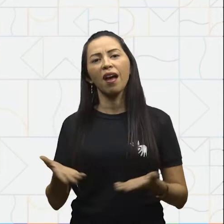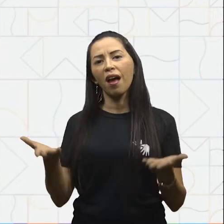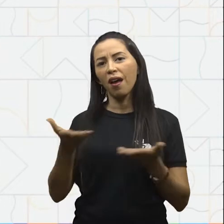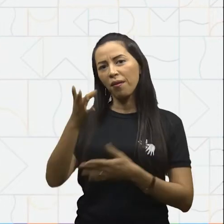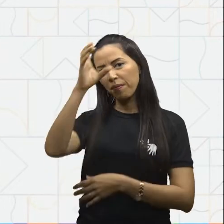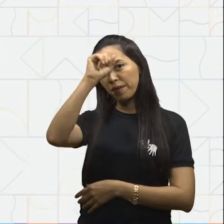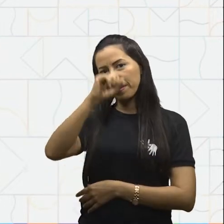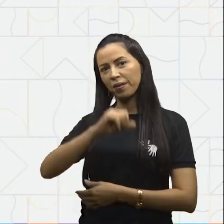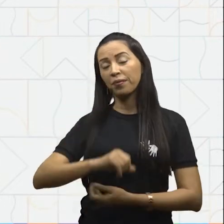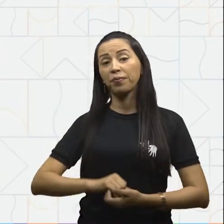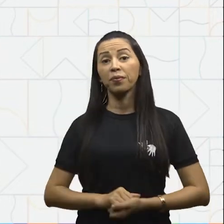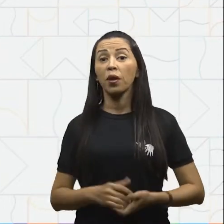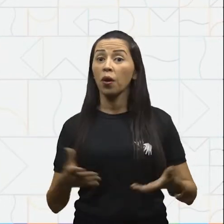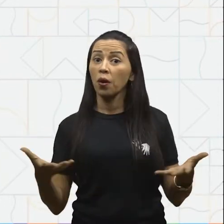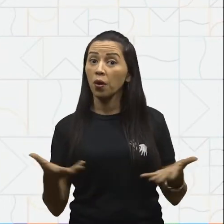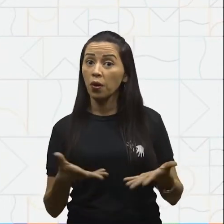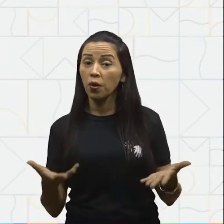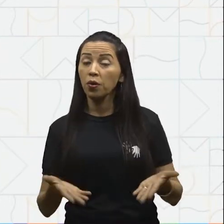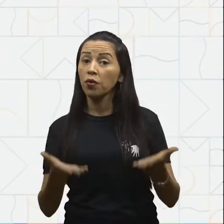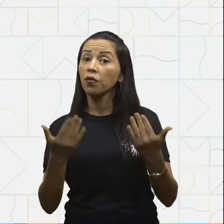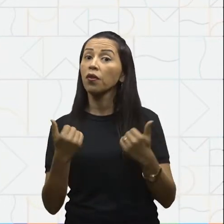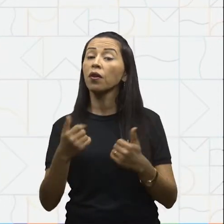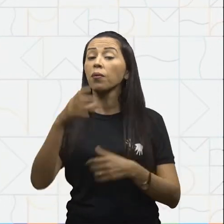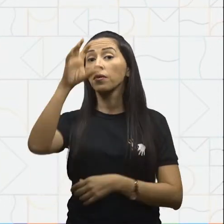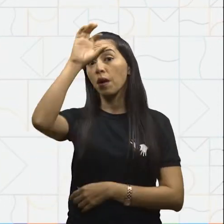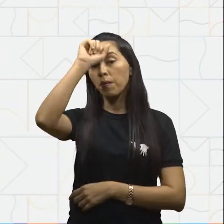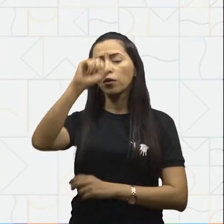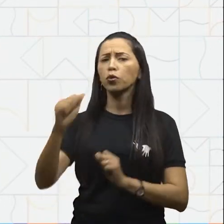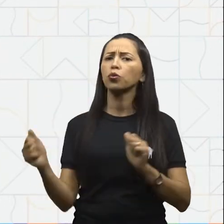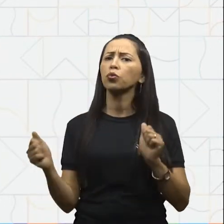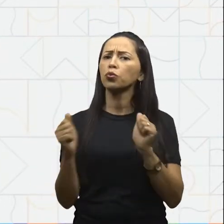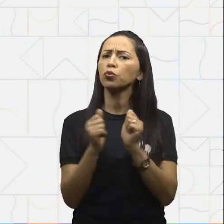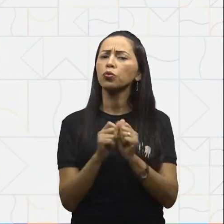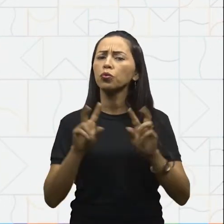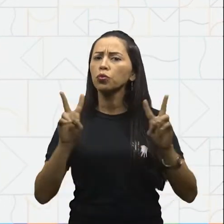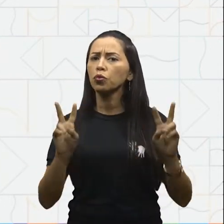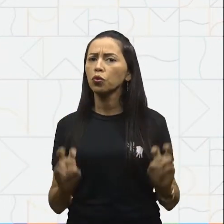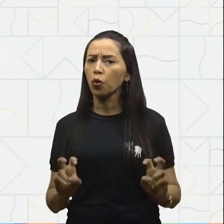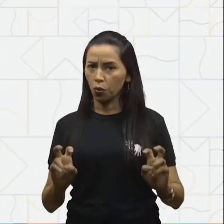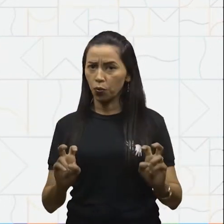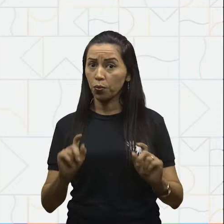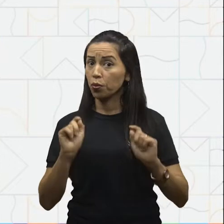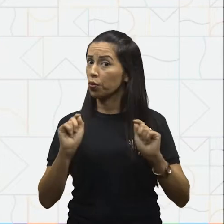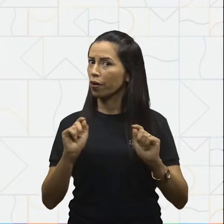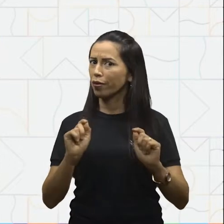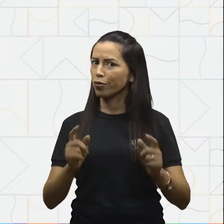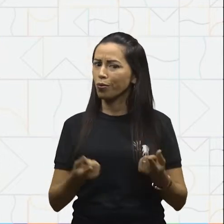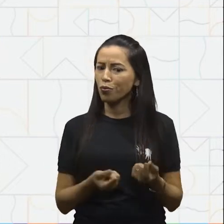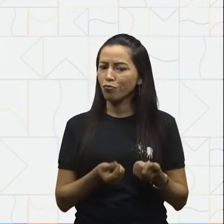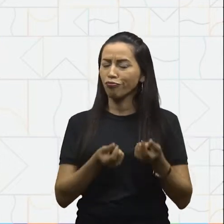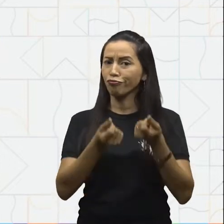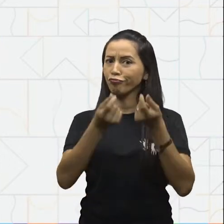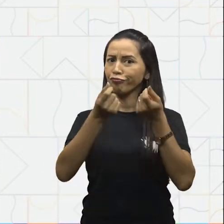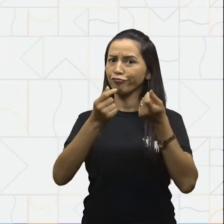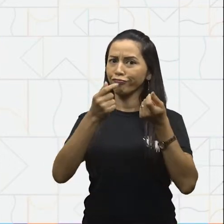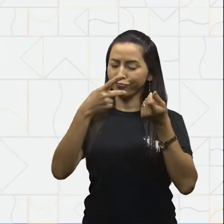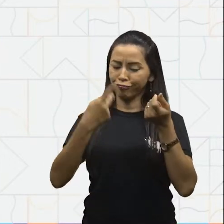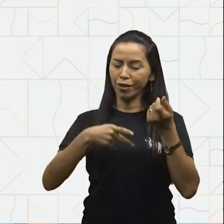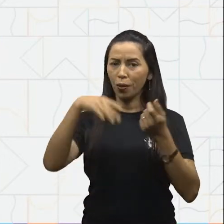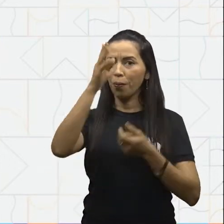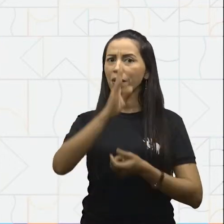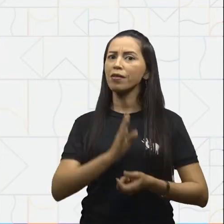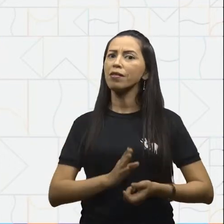hora de aprender. Hoje nós vamos aprender juntos sobre o sistema monetário brasileiro,